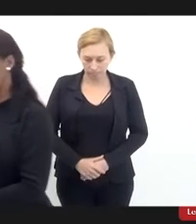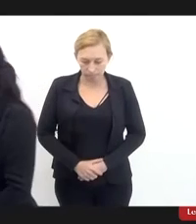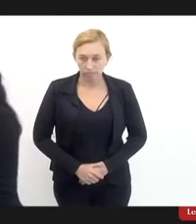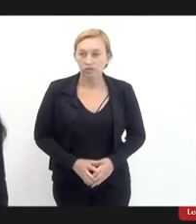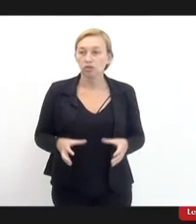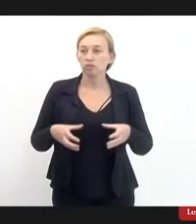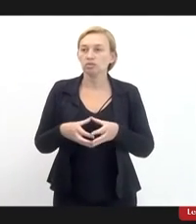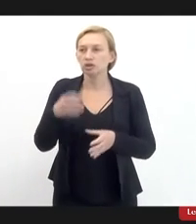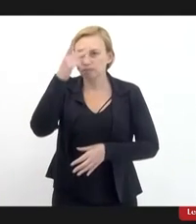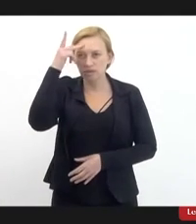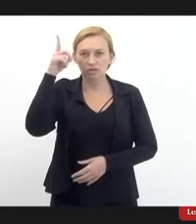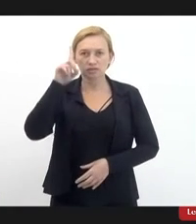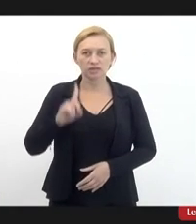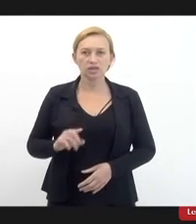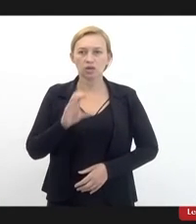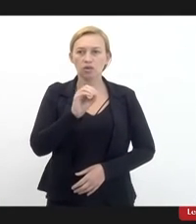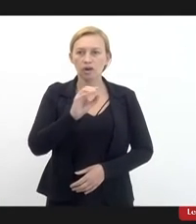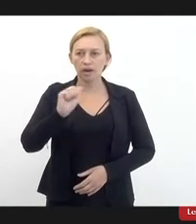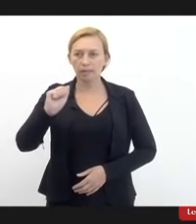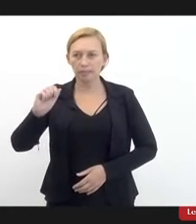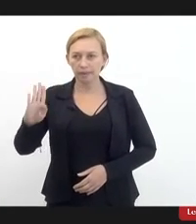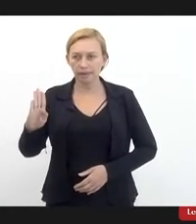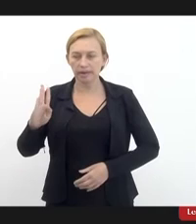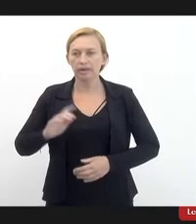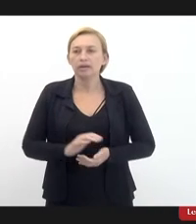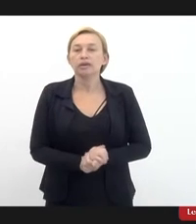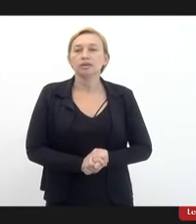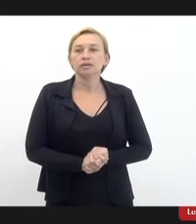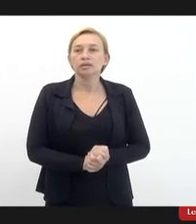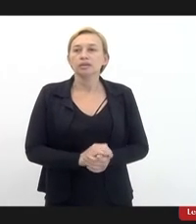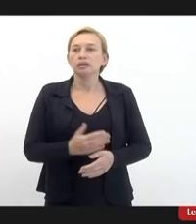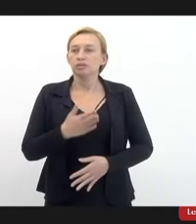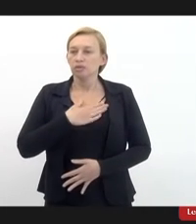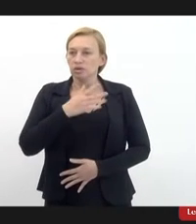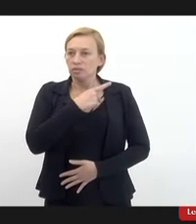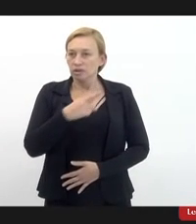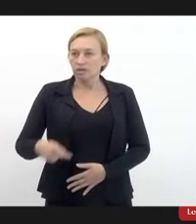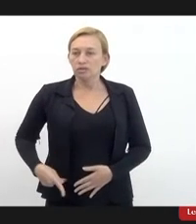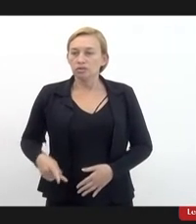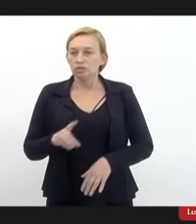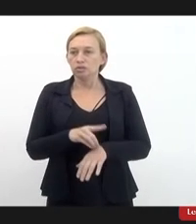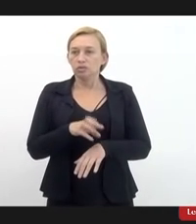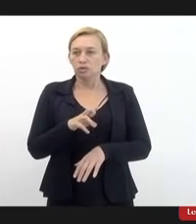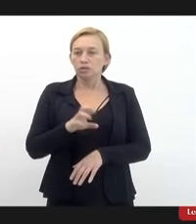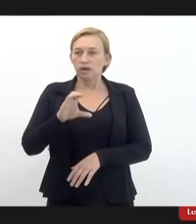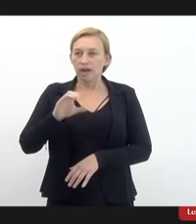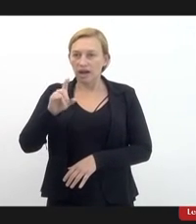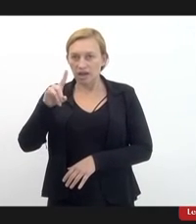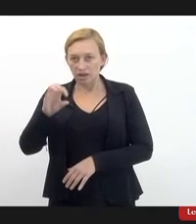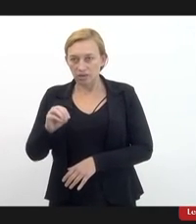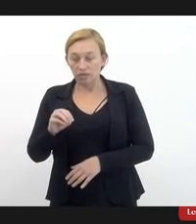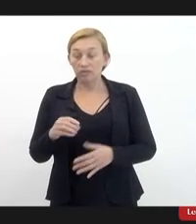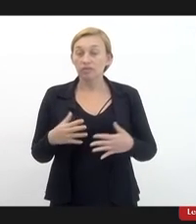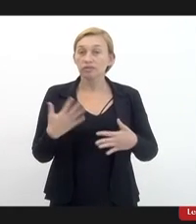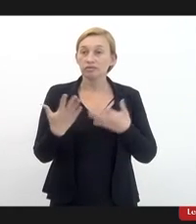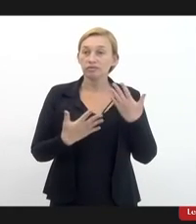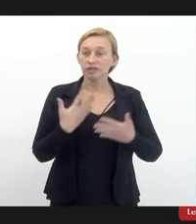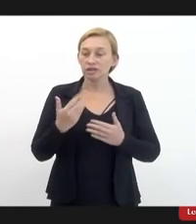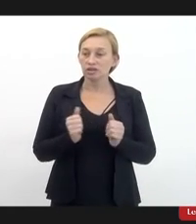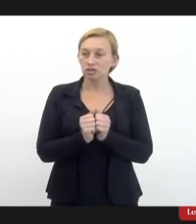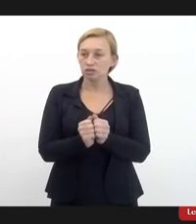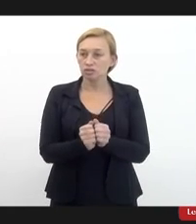deficiência da OAB cumprimento aqui também o meu presidente do Caio uma honra também participar